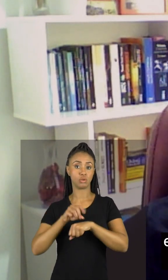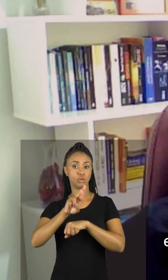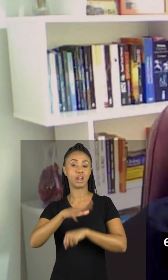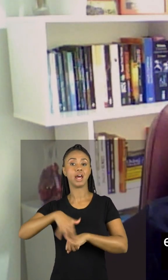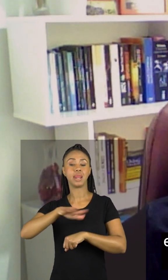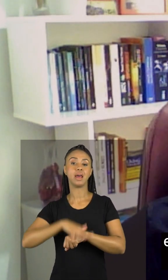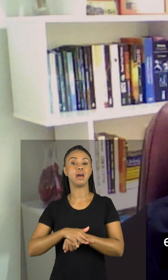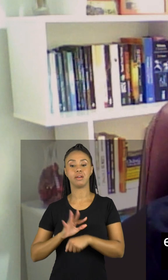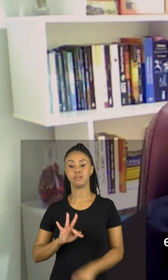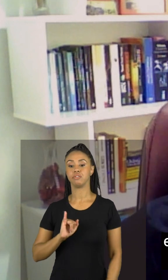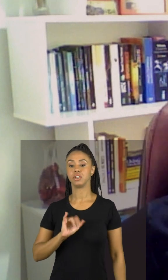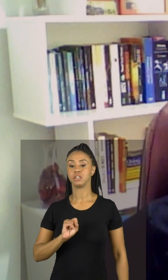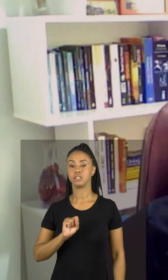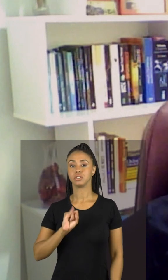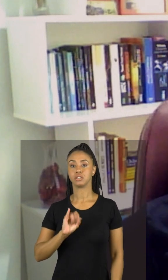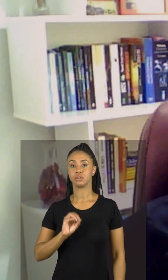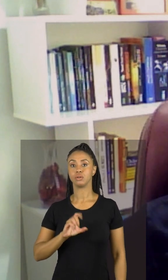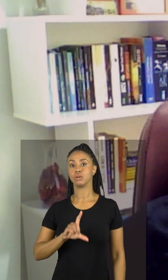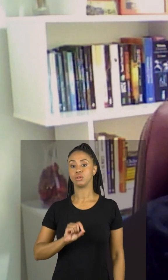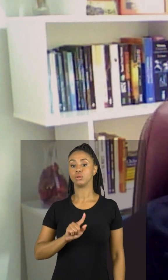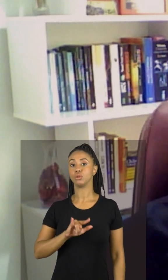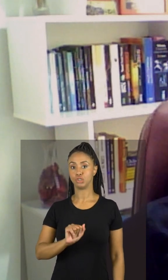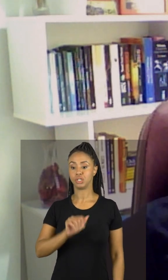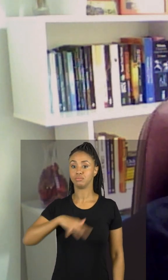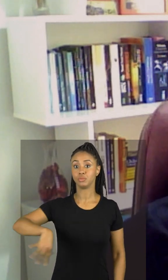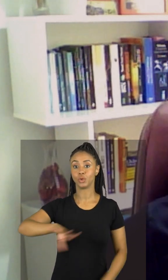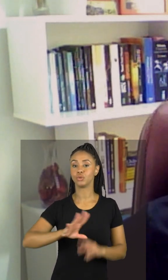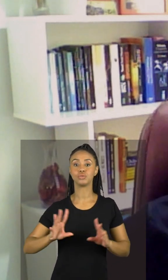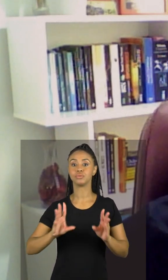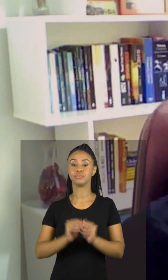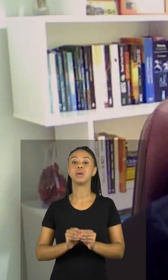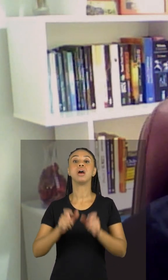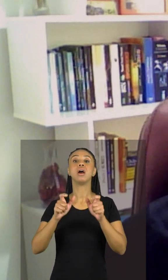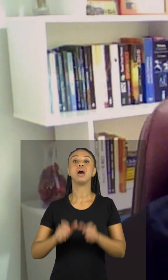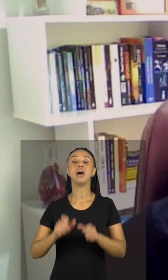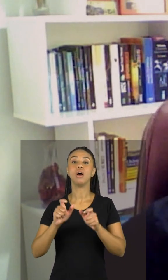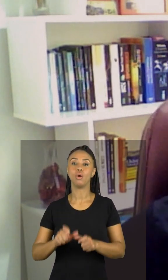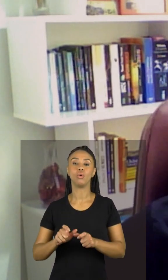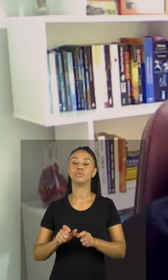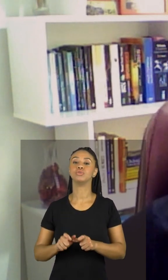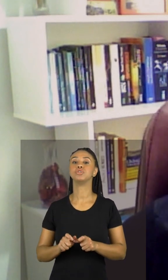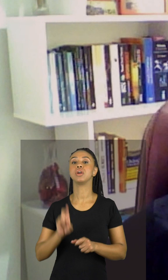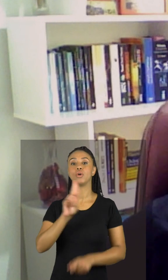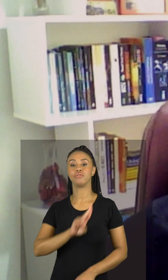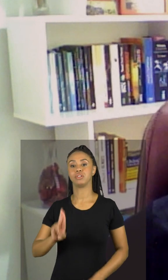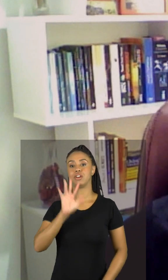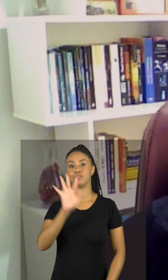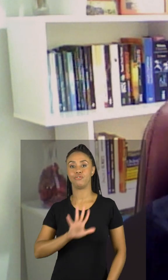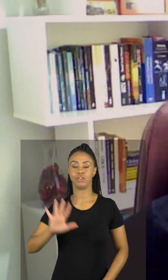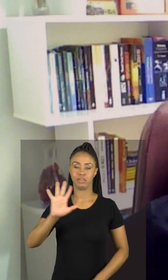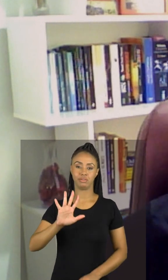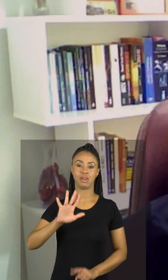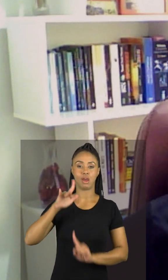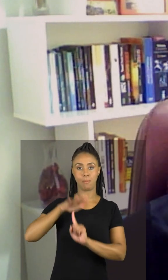na área de fisiologia, todos eles feitos na Universidade Federal do Paraná. Atualmente eu tenho